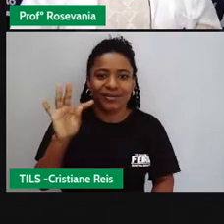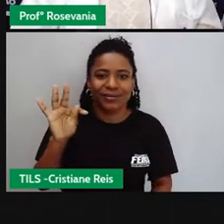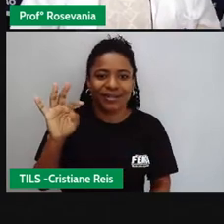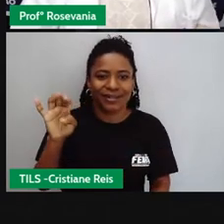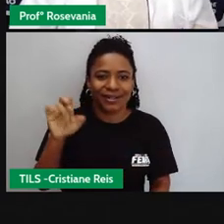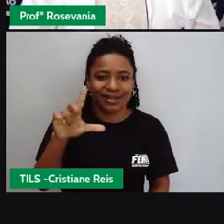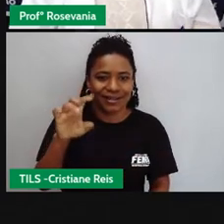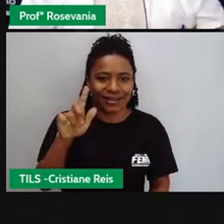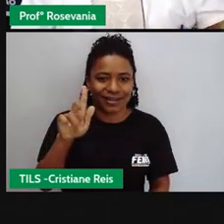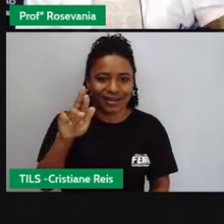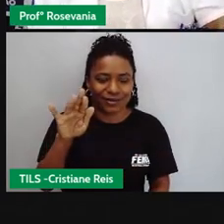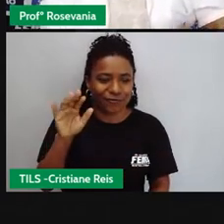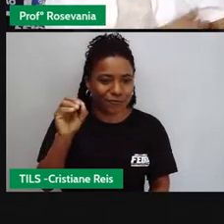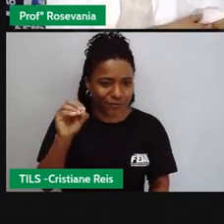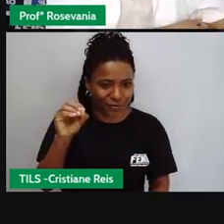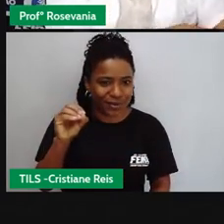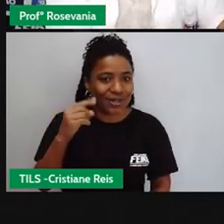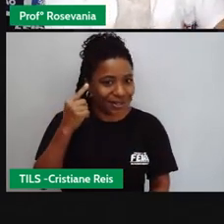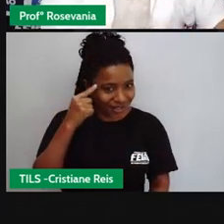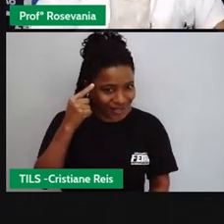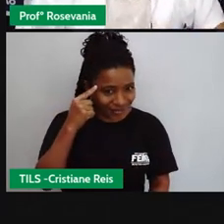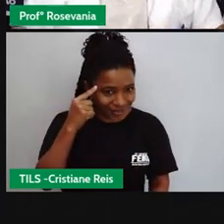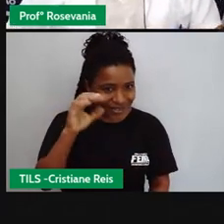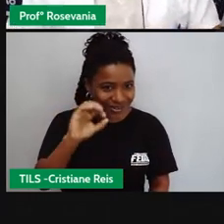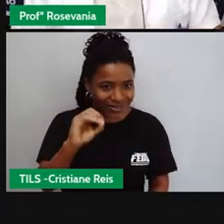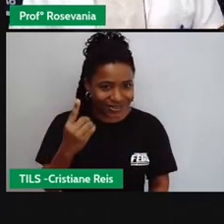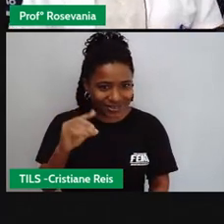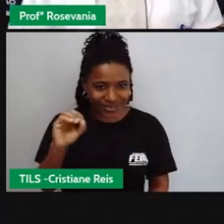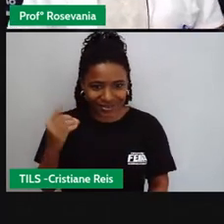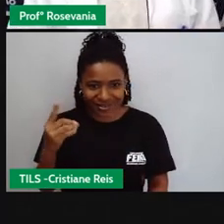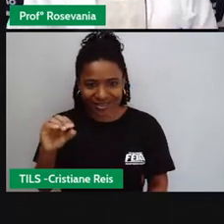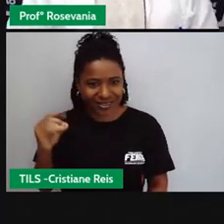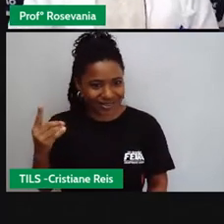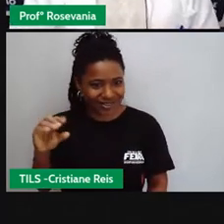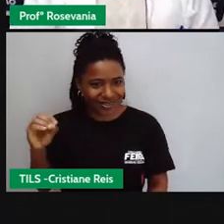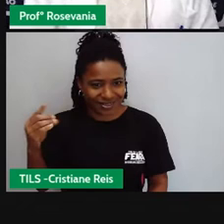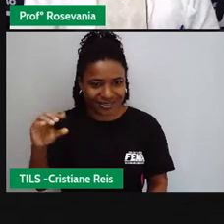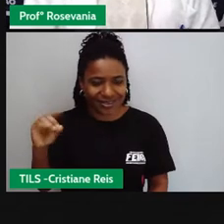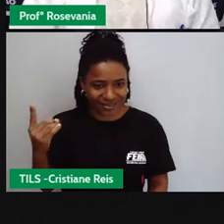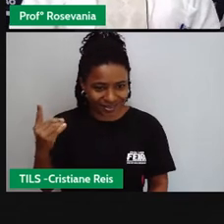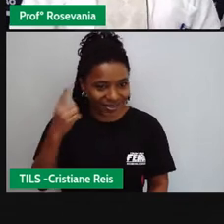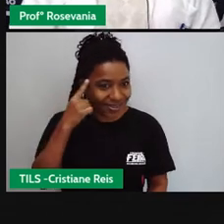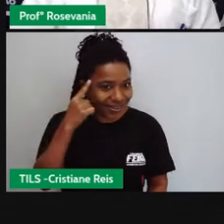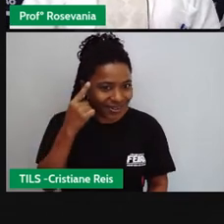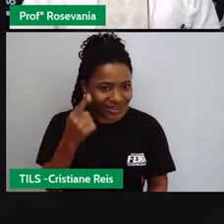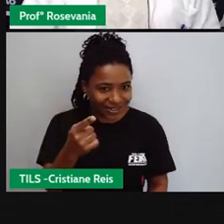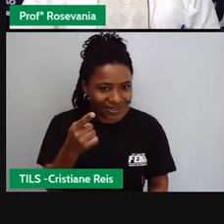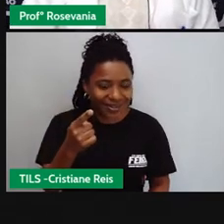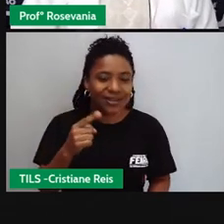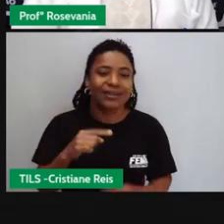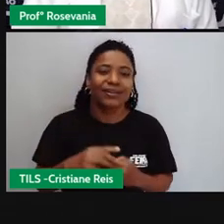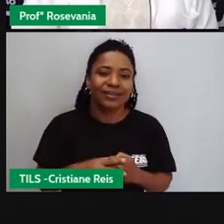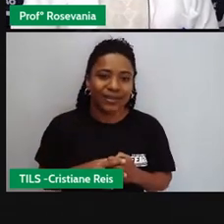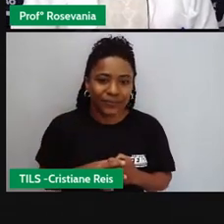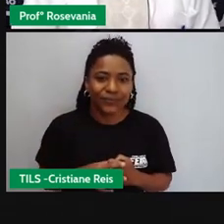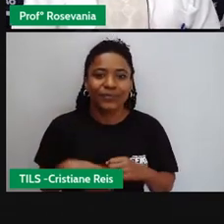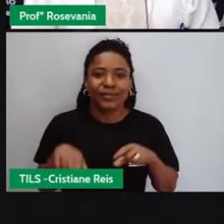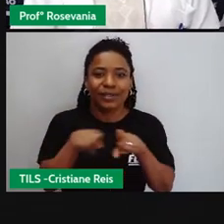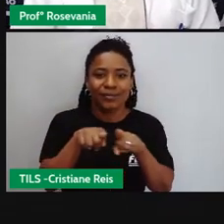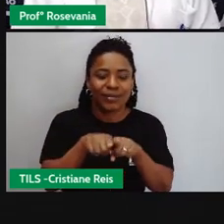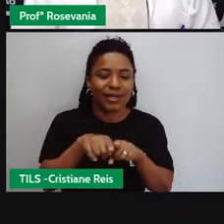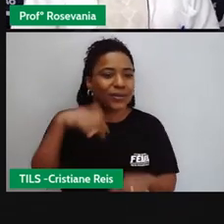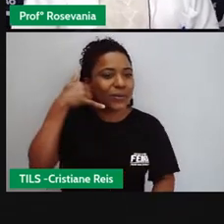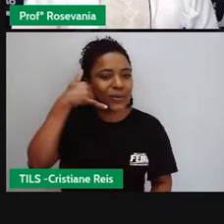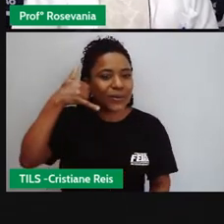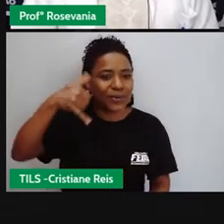mandar as informações a partir do código mostro, dos pontinhos e tracinhos que são os espacinhos, aí veio o telefone, os